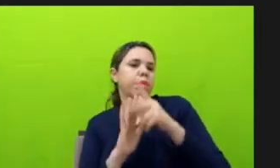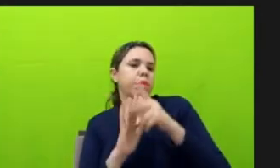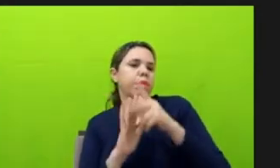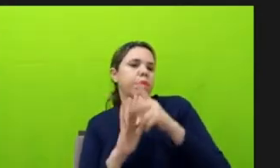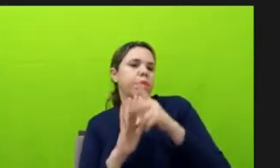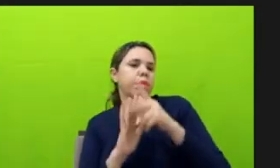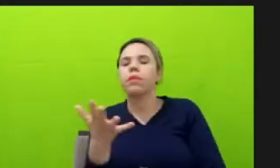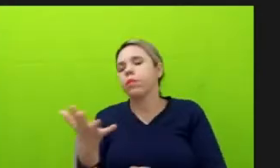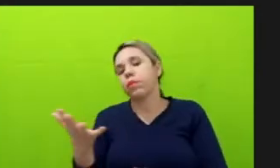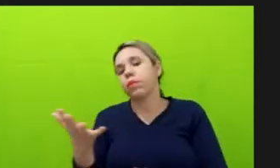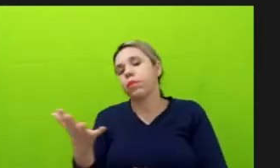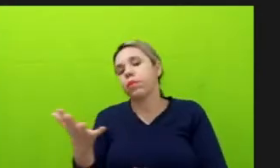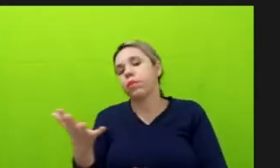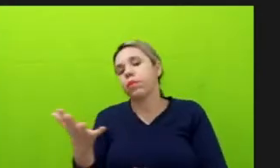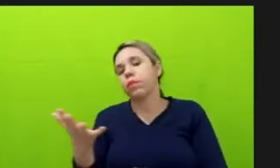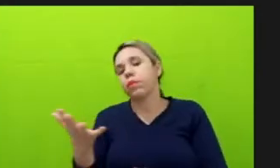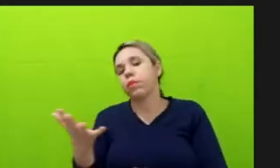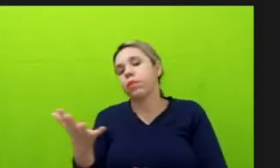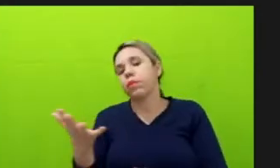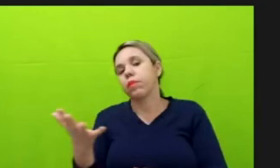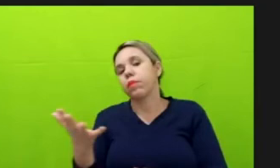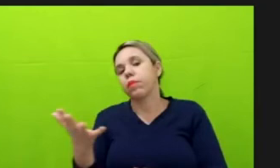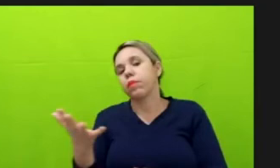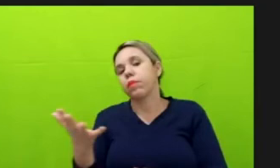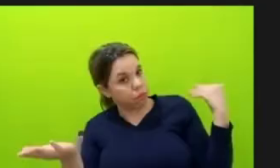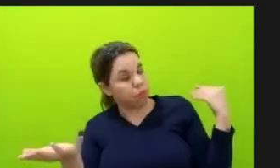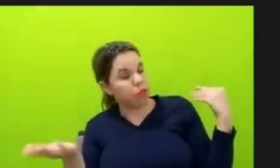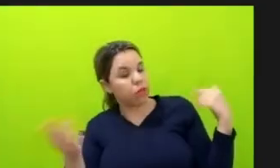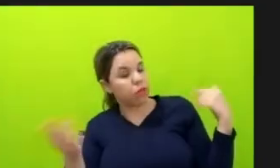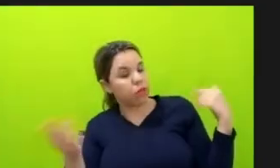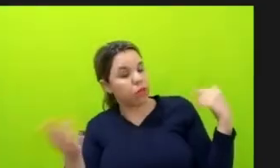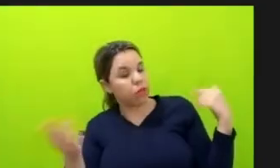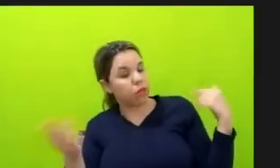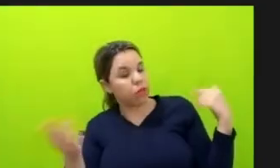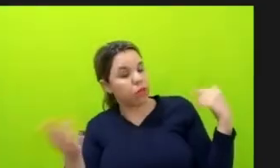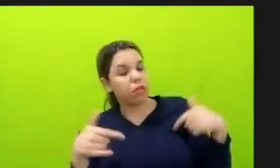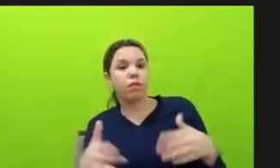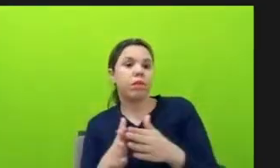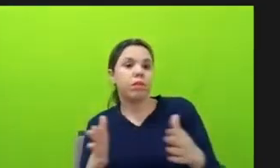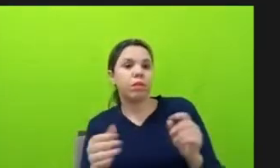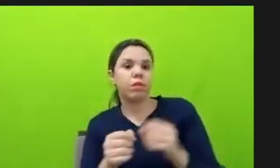existiam algumas iniciativas. Nós fizemos uma matéria, por exemplo, em 2018,